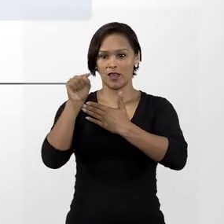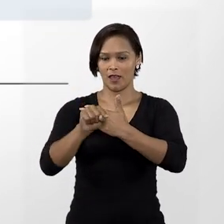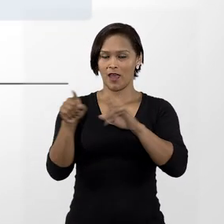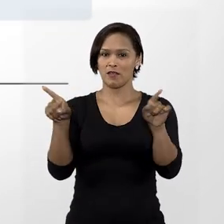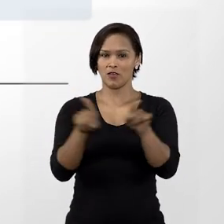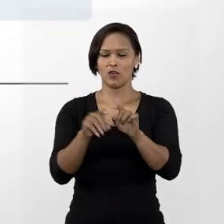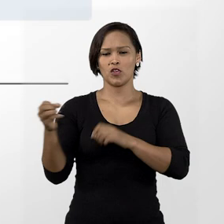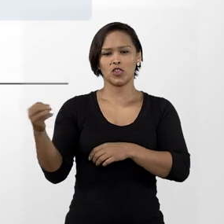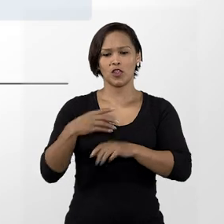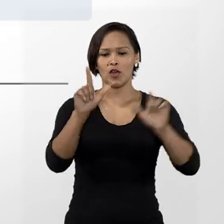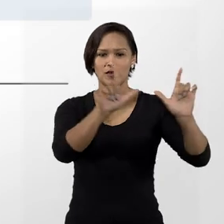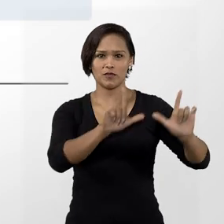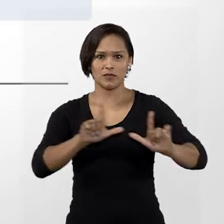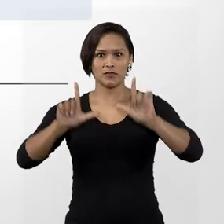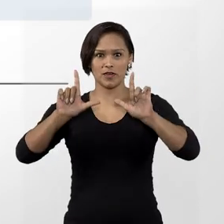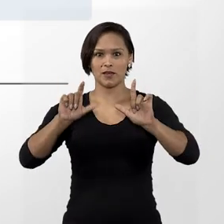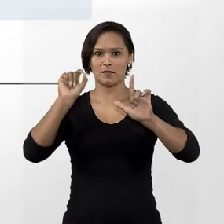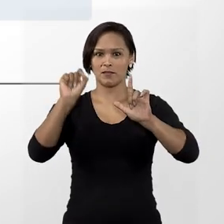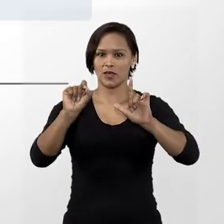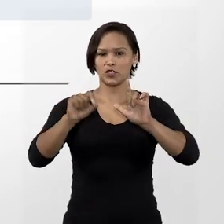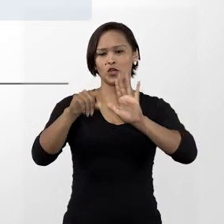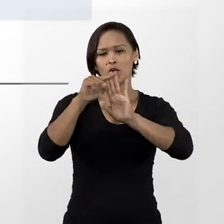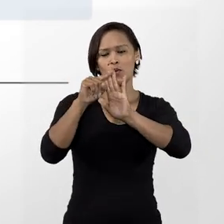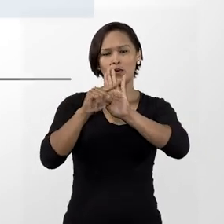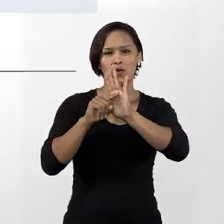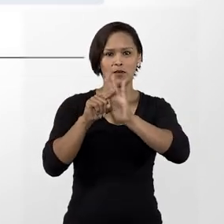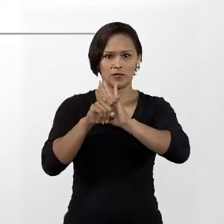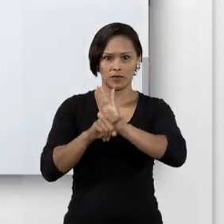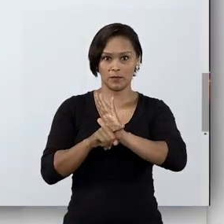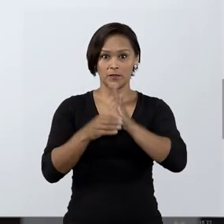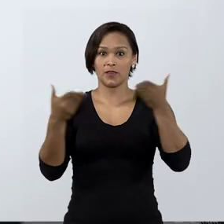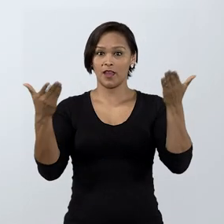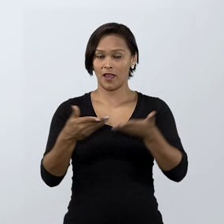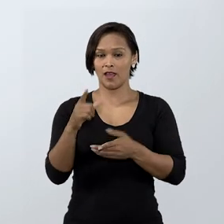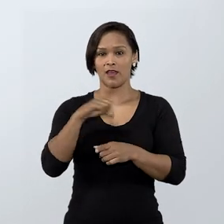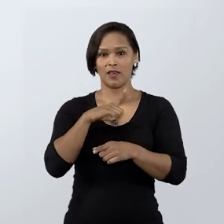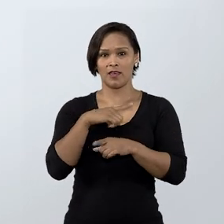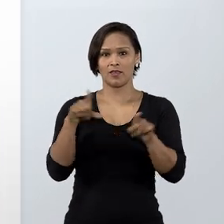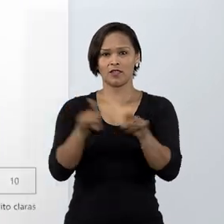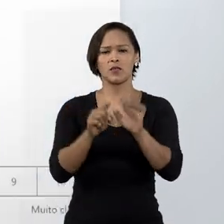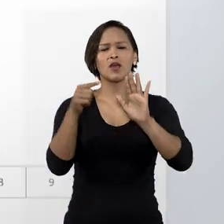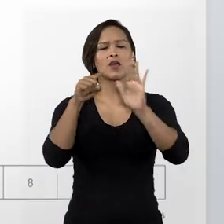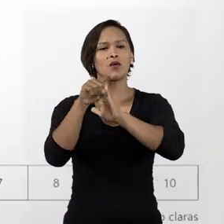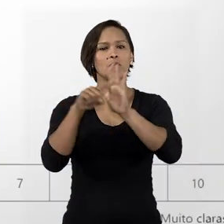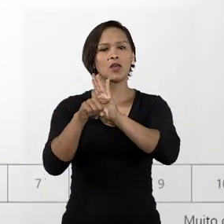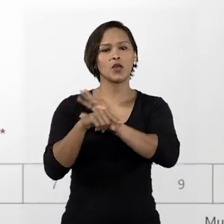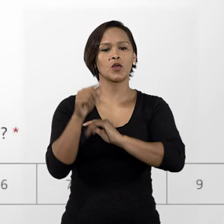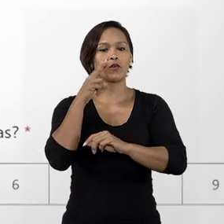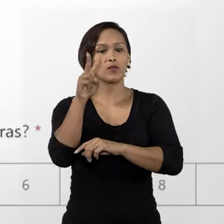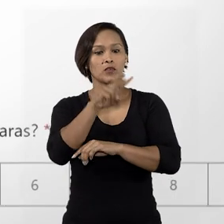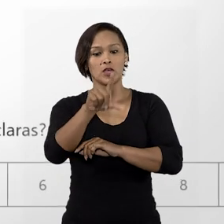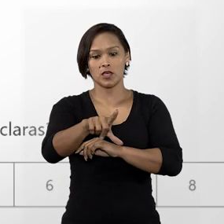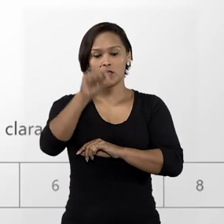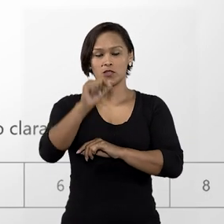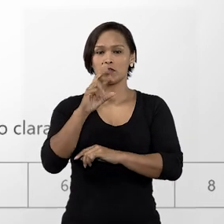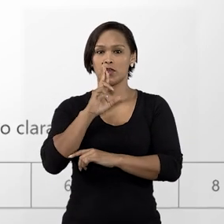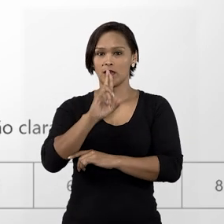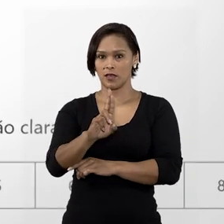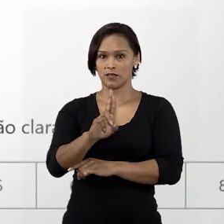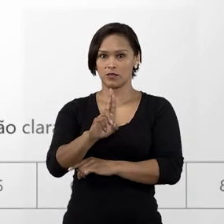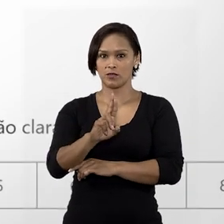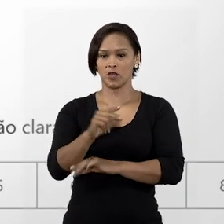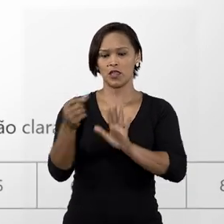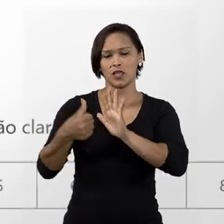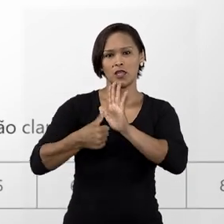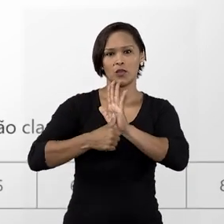Aí, uma nova página vai abrir com um questionário. Ah, tem também aquelas perguntas que você escolhe as respostas